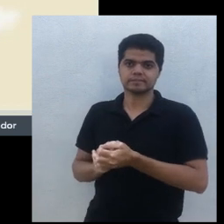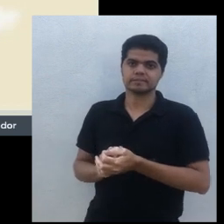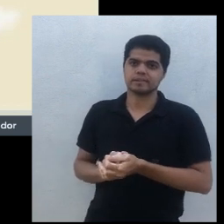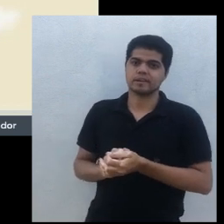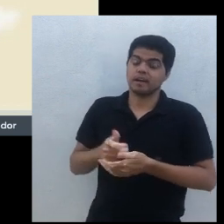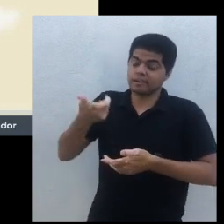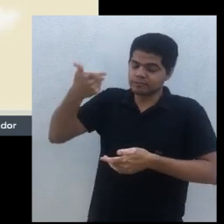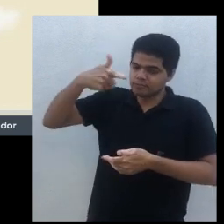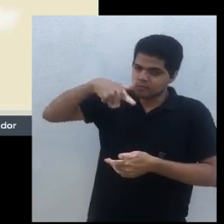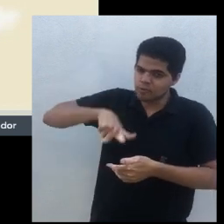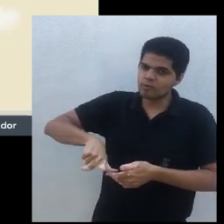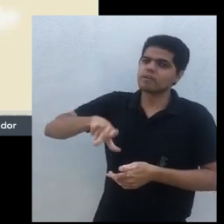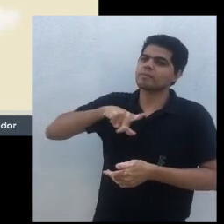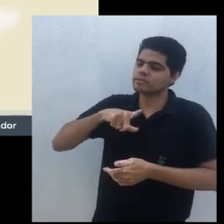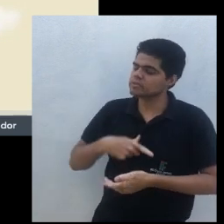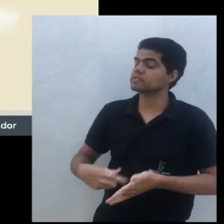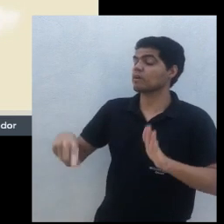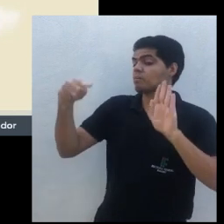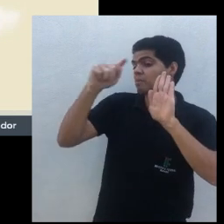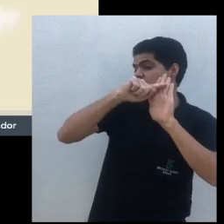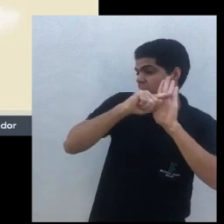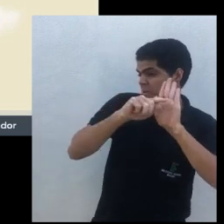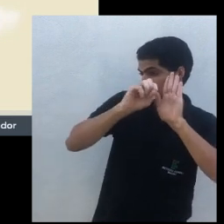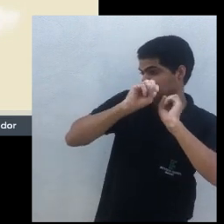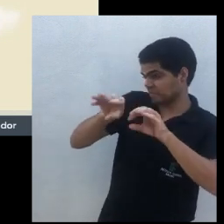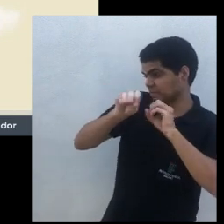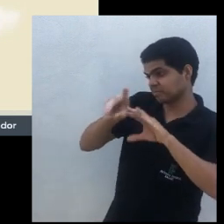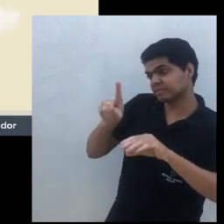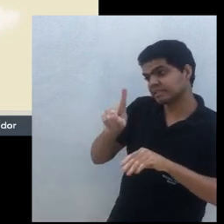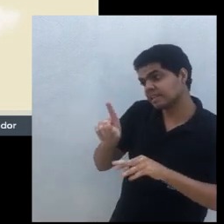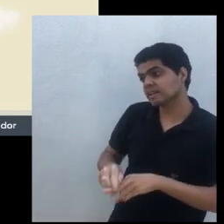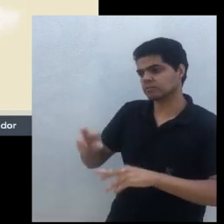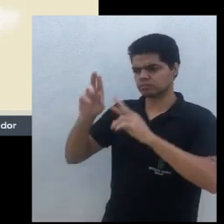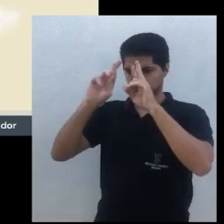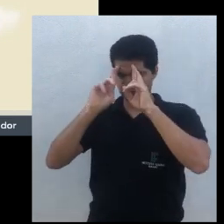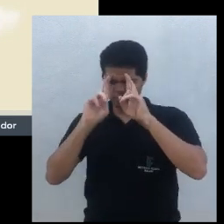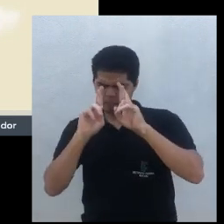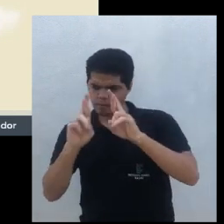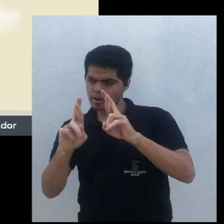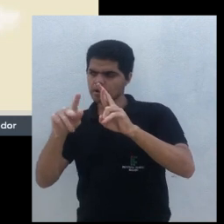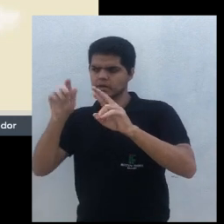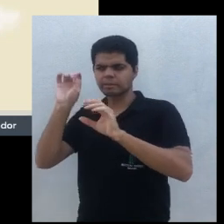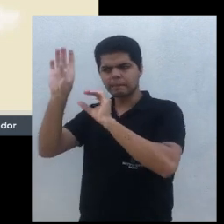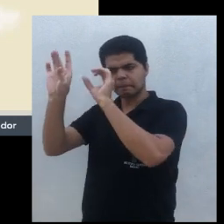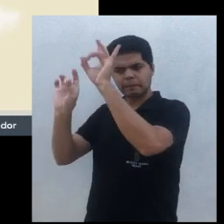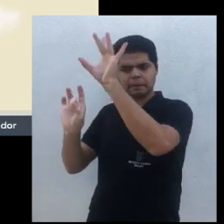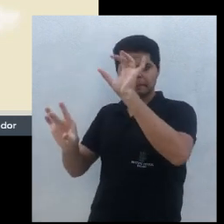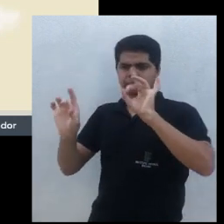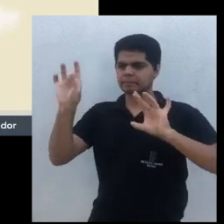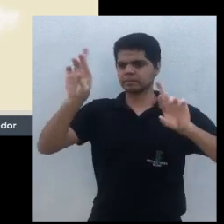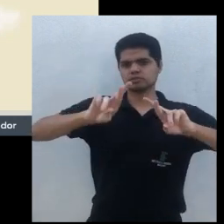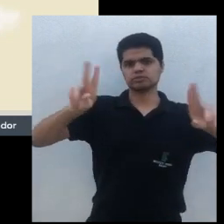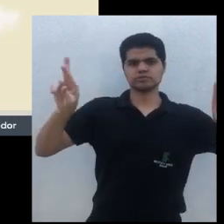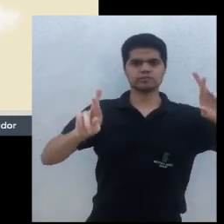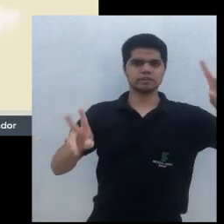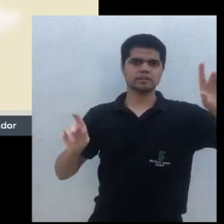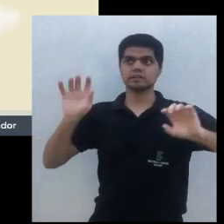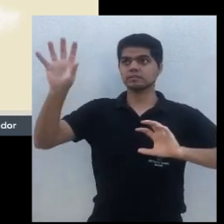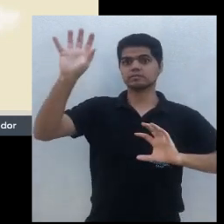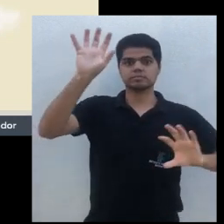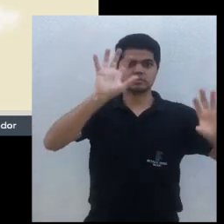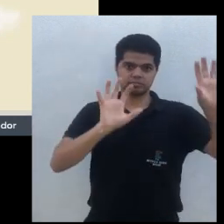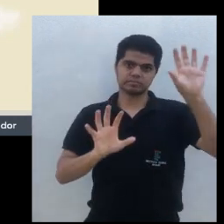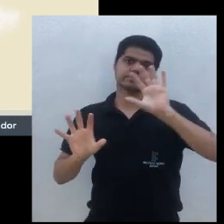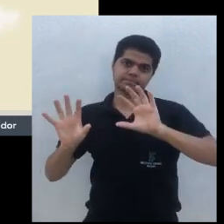vez, eu volto. Nós não vamos ter receita, nós vamos ter princípio, porque cada agricultor é um agricultor mesmo nessa região, na mesma região, nas mesmas